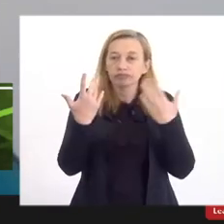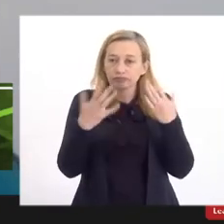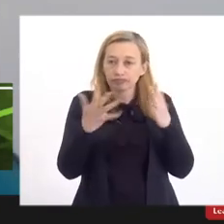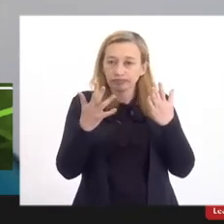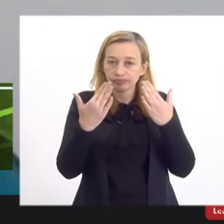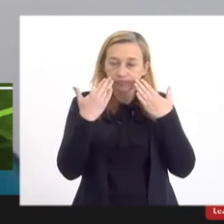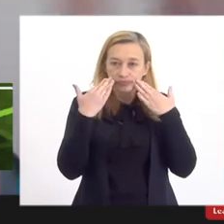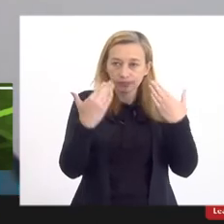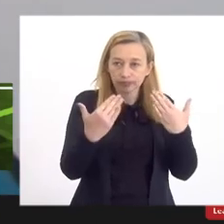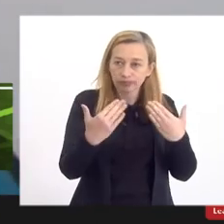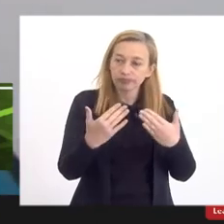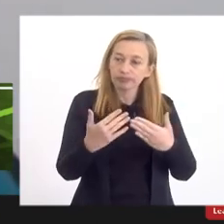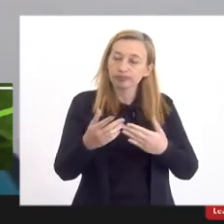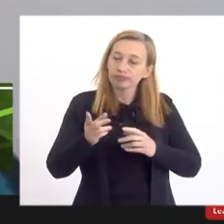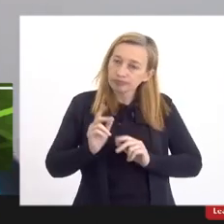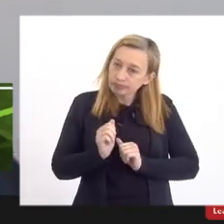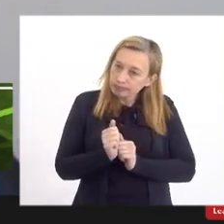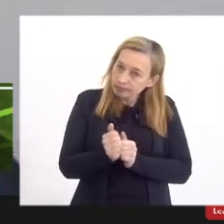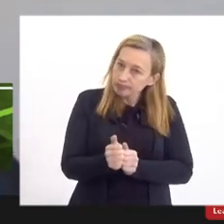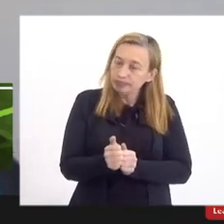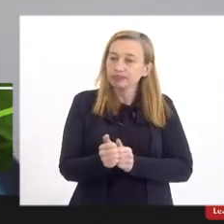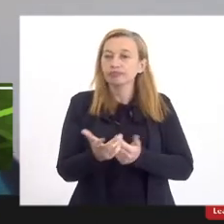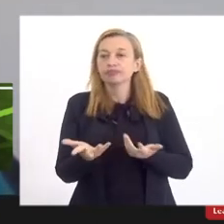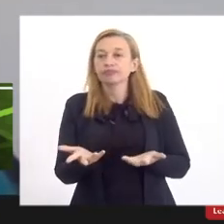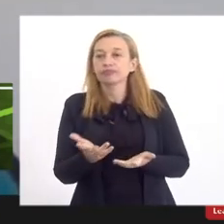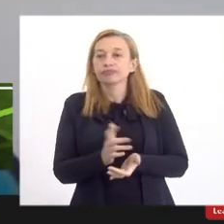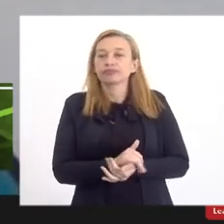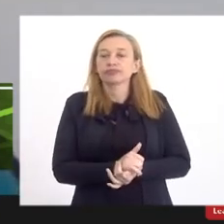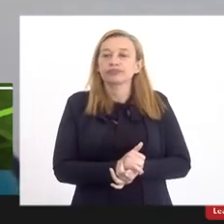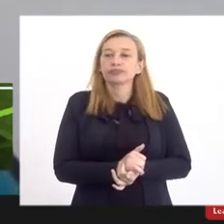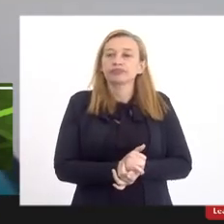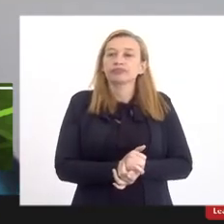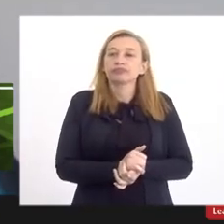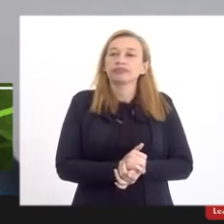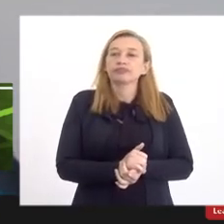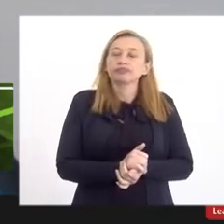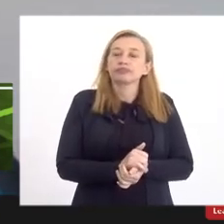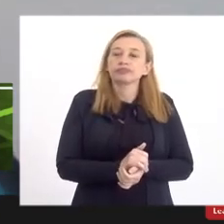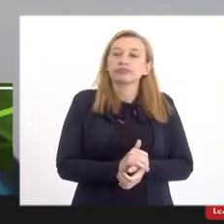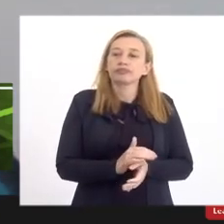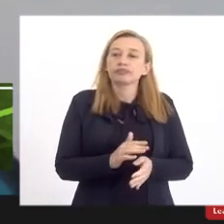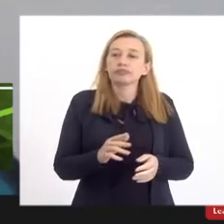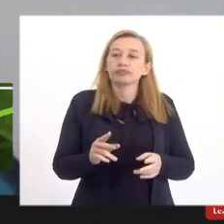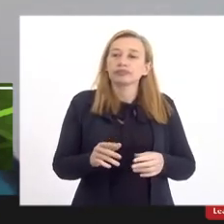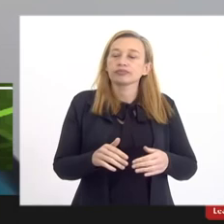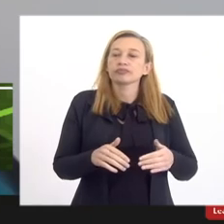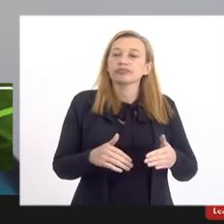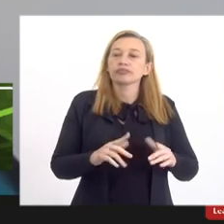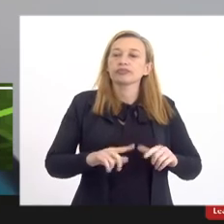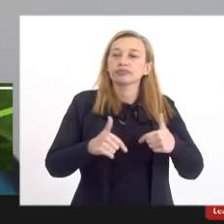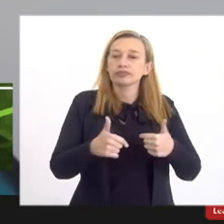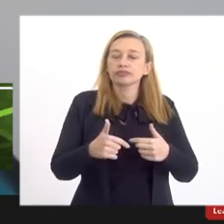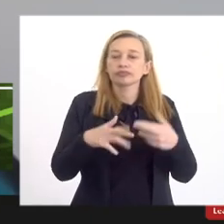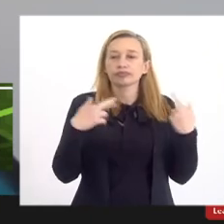audiência e vamos acompanhando o desdobrar dessas ações